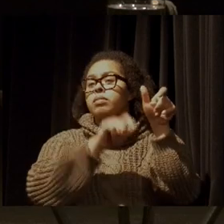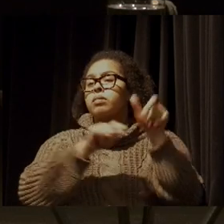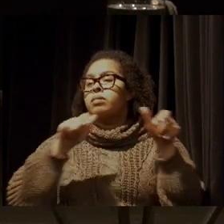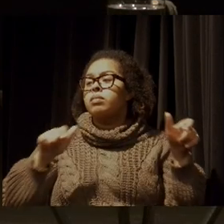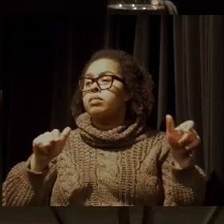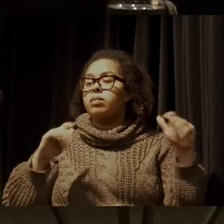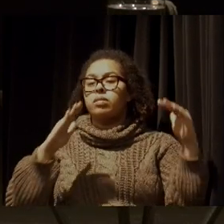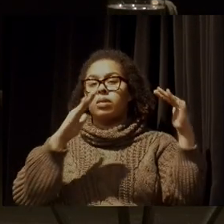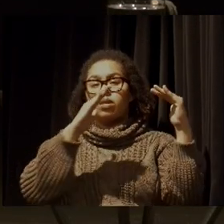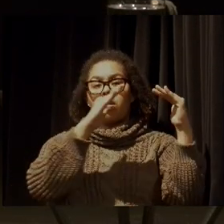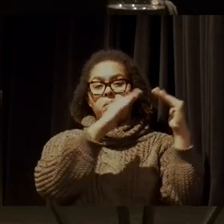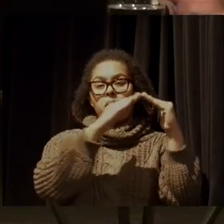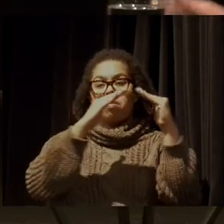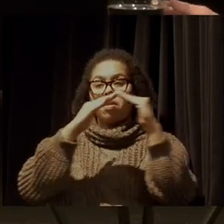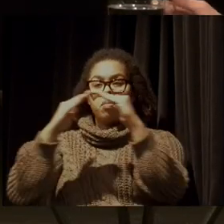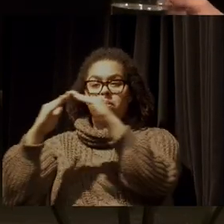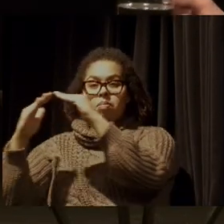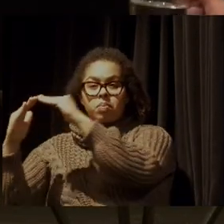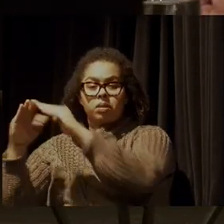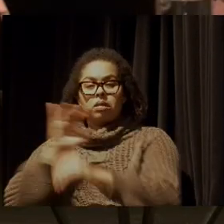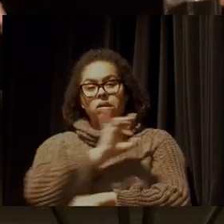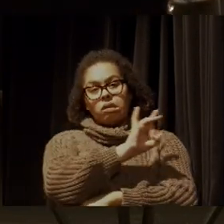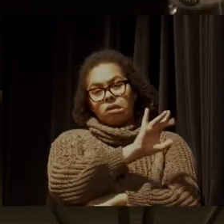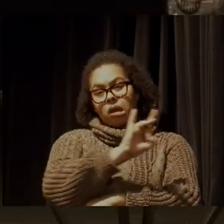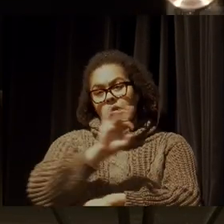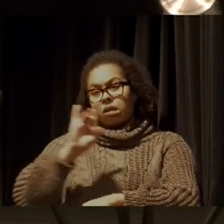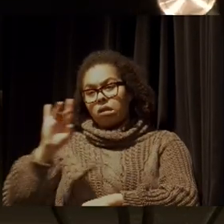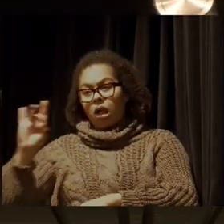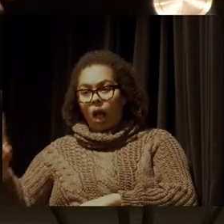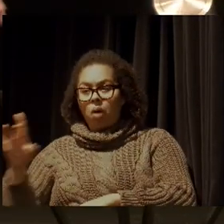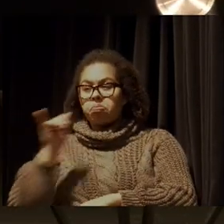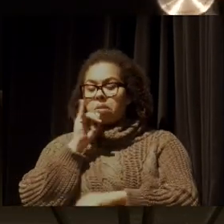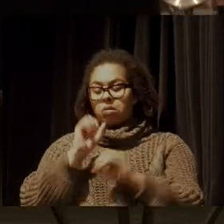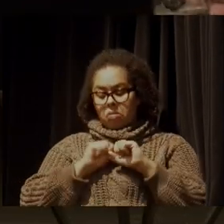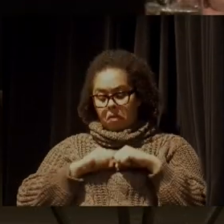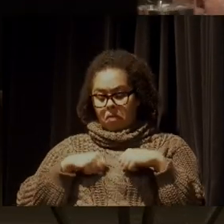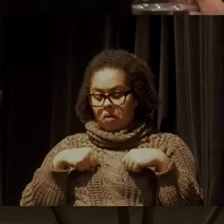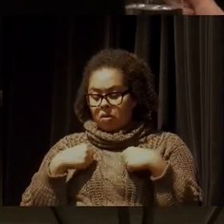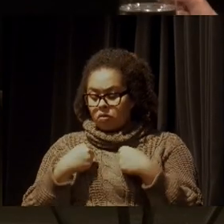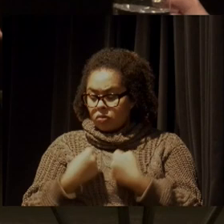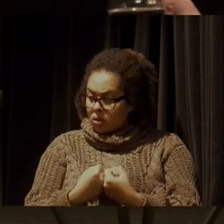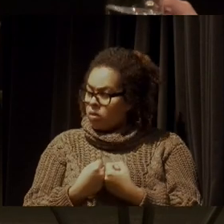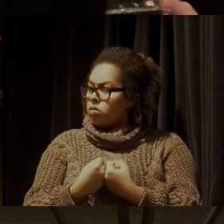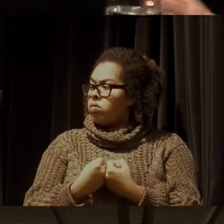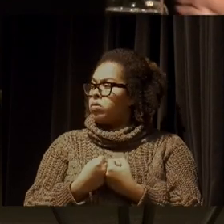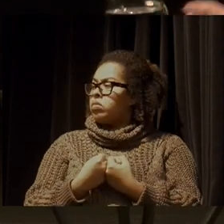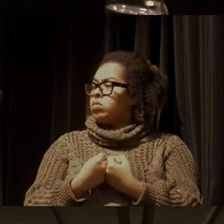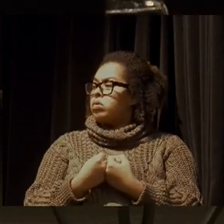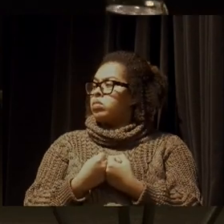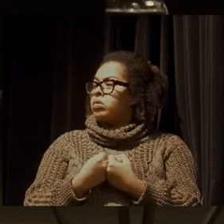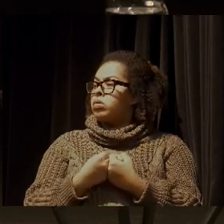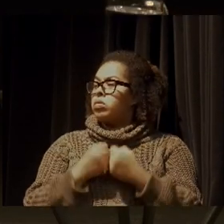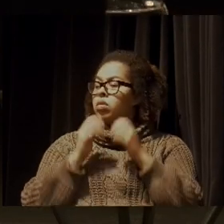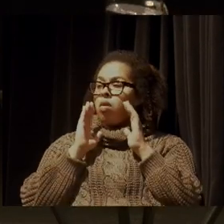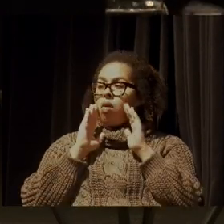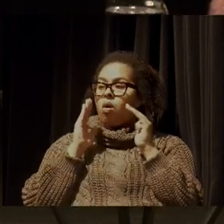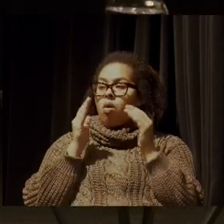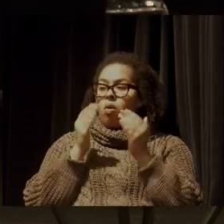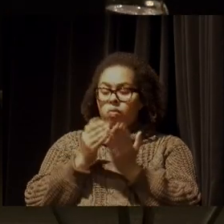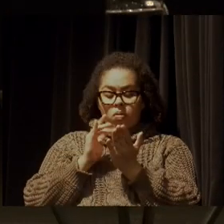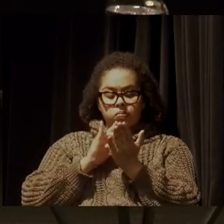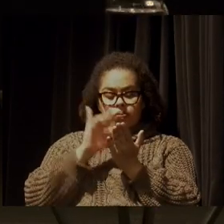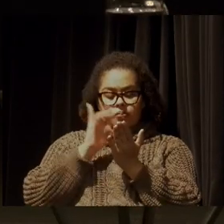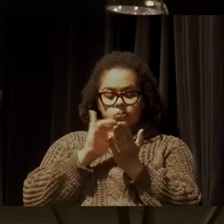isoladas fisicamente umas das outras, de um engajamento fortemente concentrado em meios